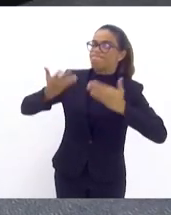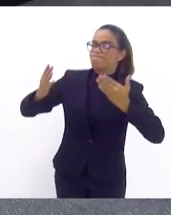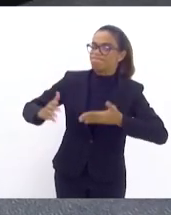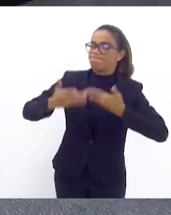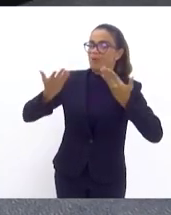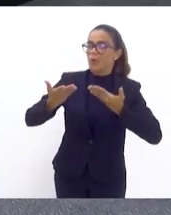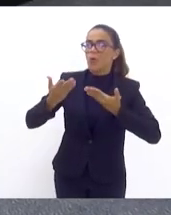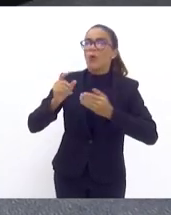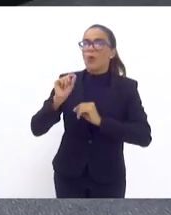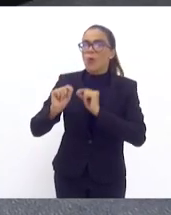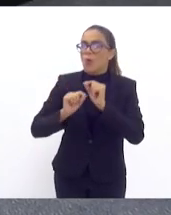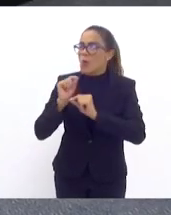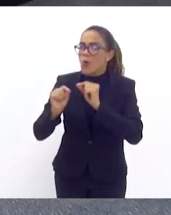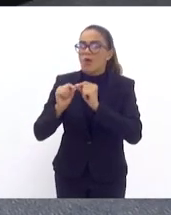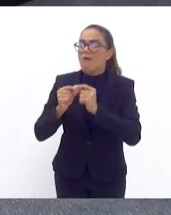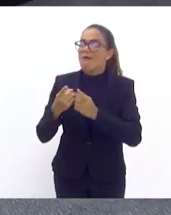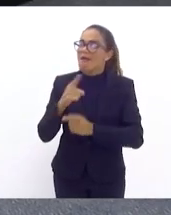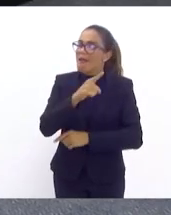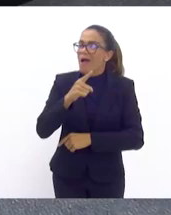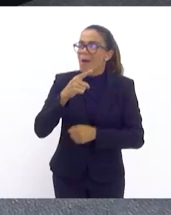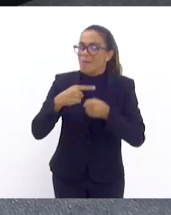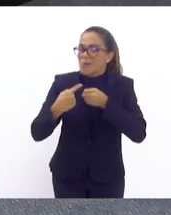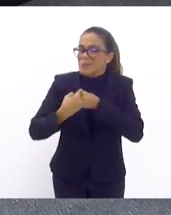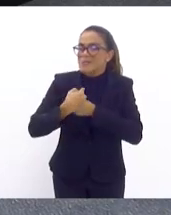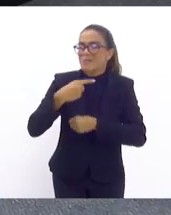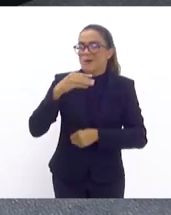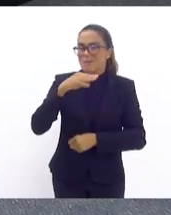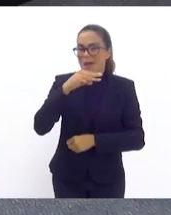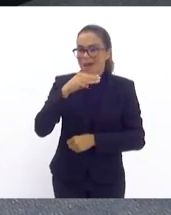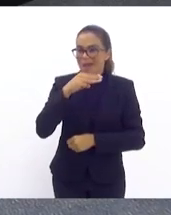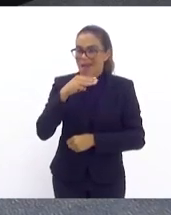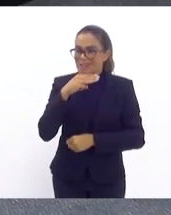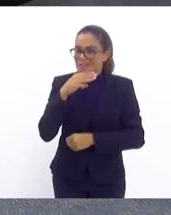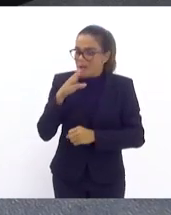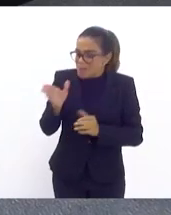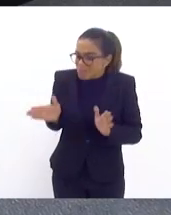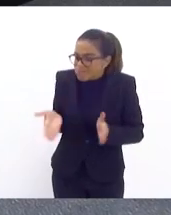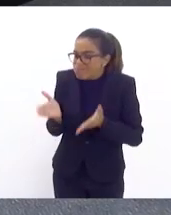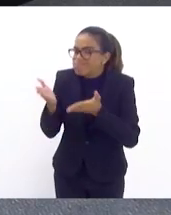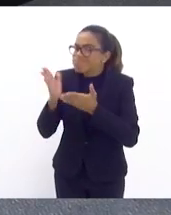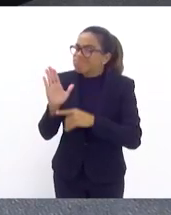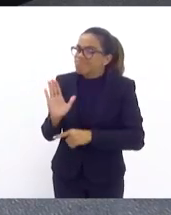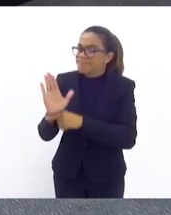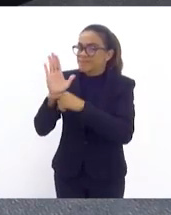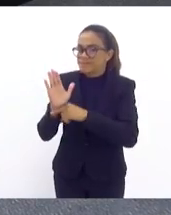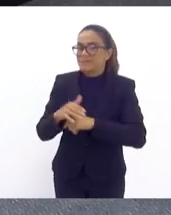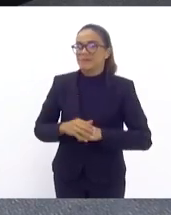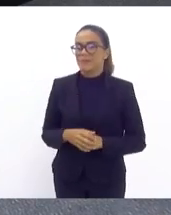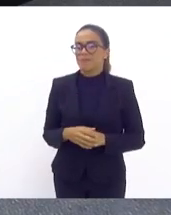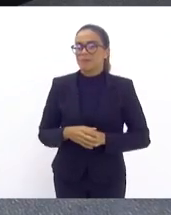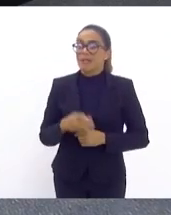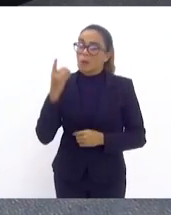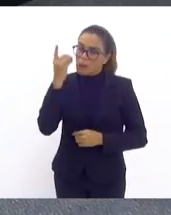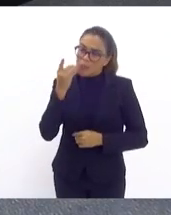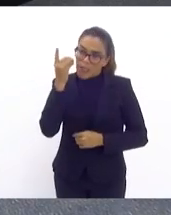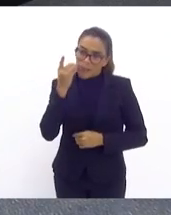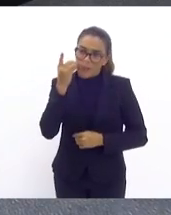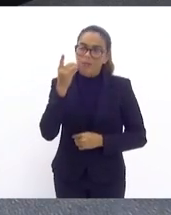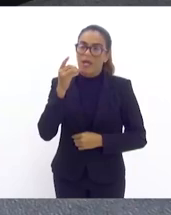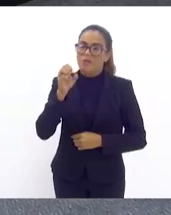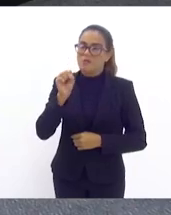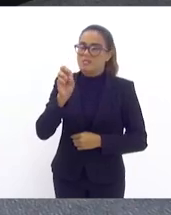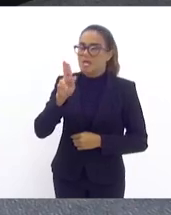levar todas as demandas que o município precisa, que o Estado precisa, para o município de Mangaratiba. Então, deputado, vim aqui só